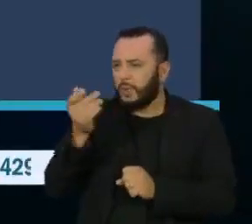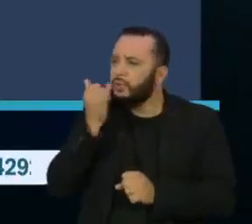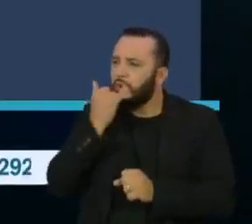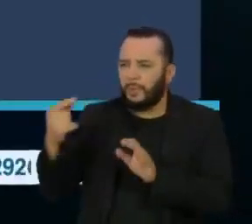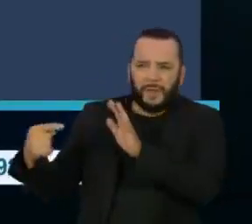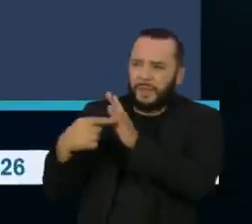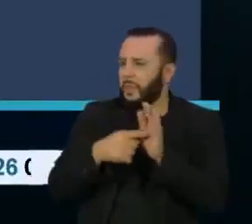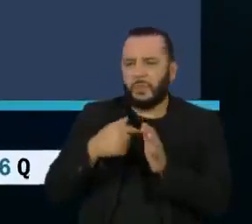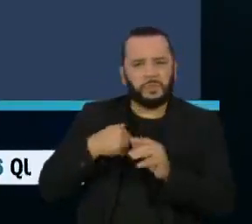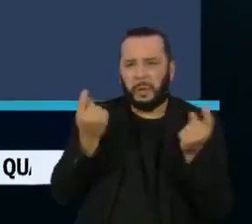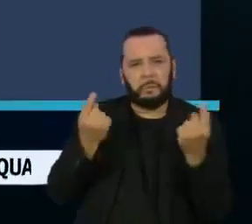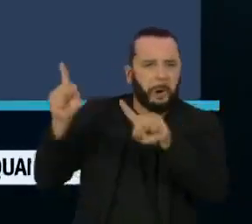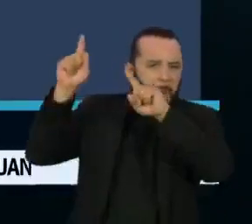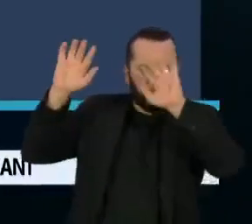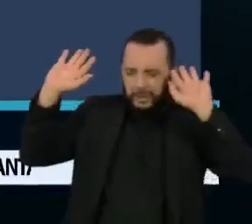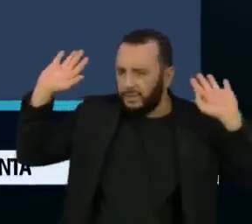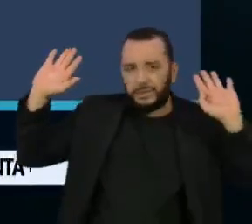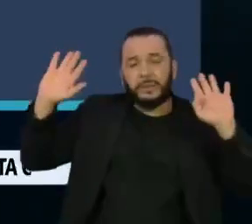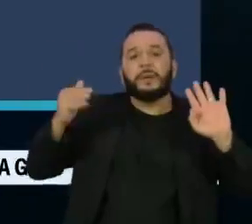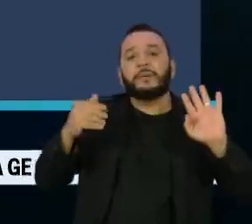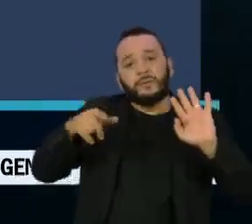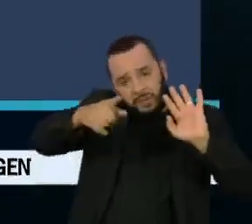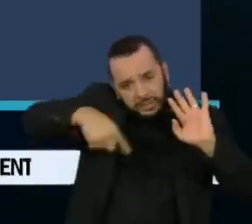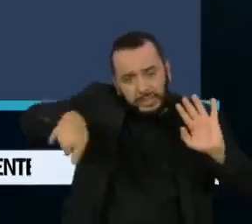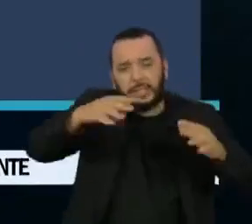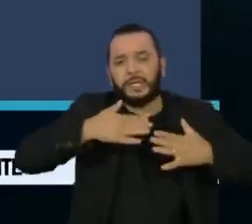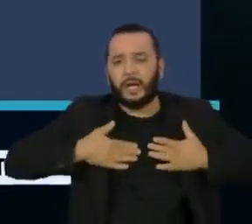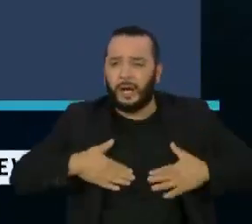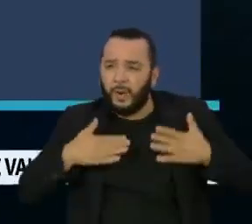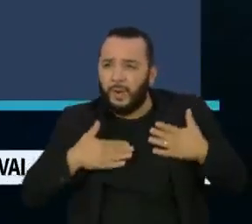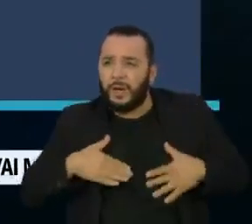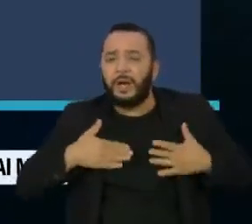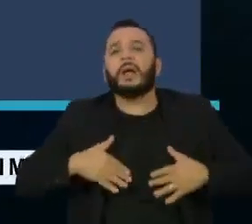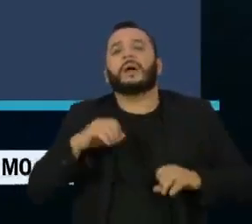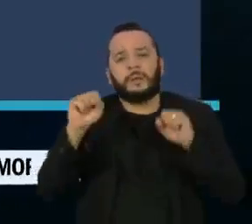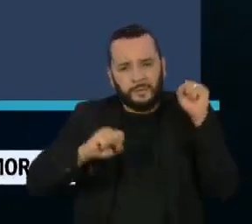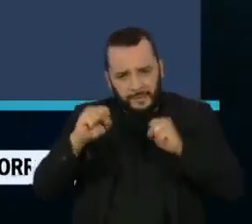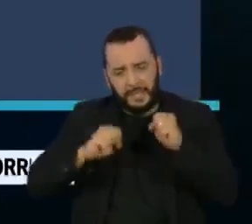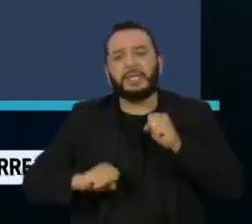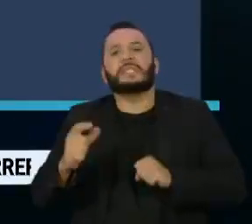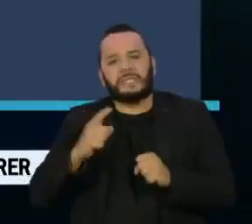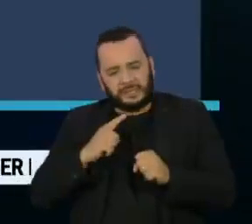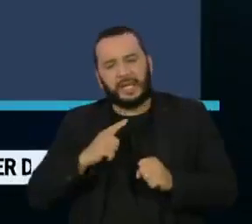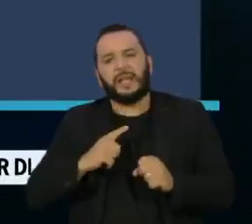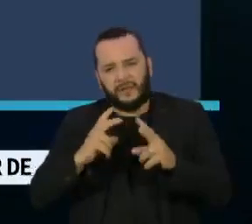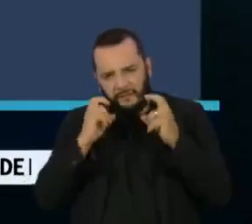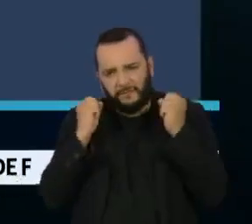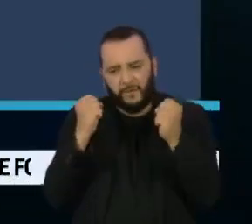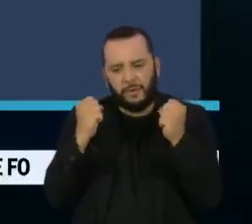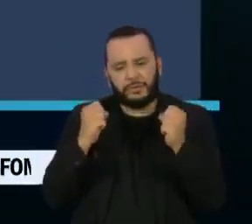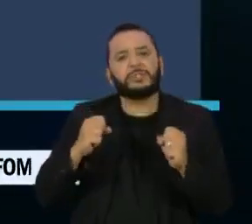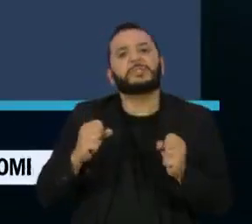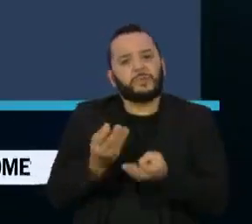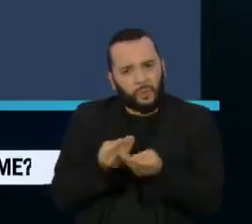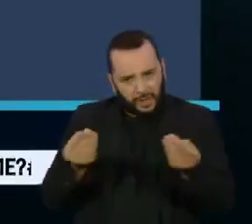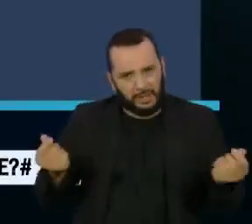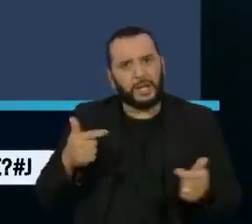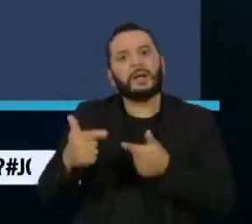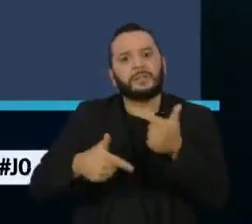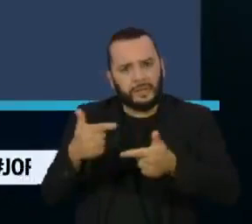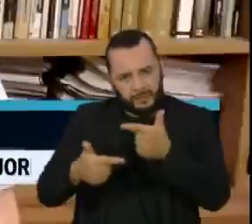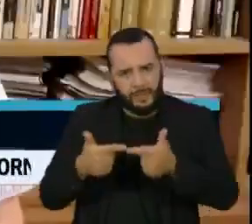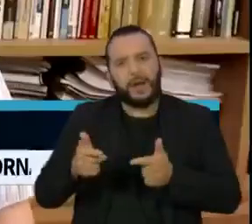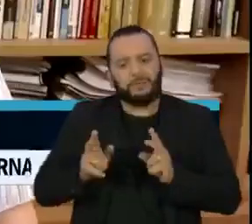levadas à CPI, pediu para os beneficiários ficarem tranquilos, que a empresa tem solidez e manterá a qualidade dos serviços